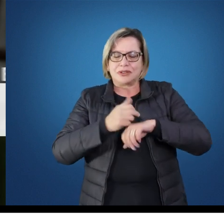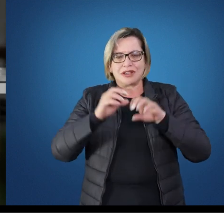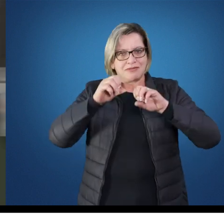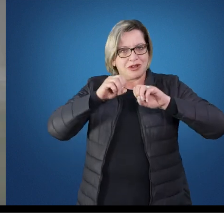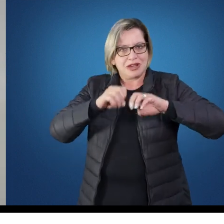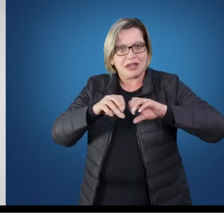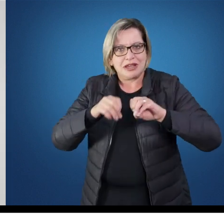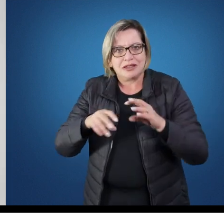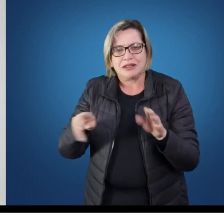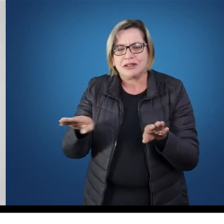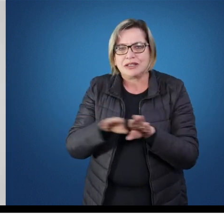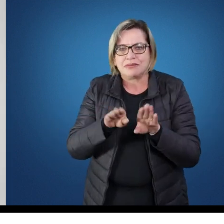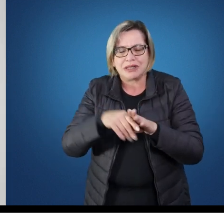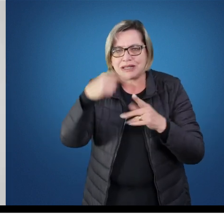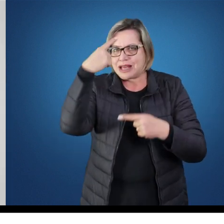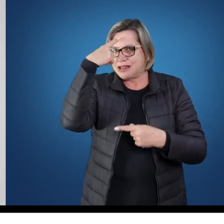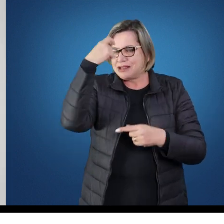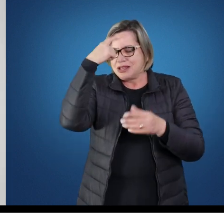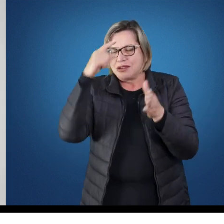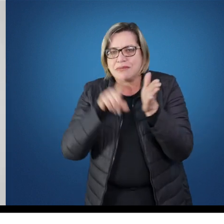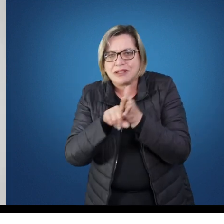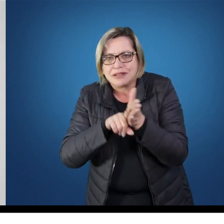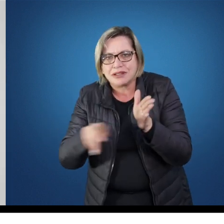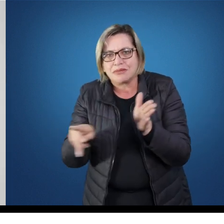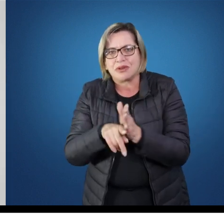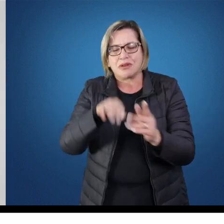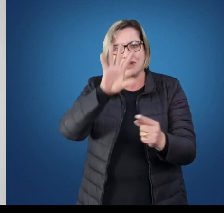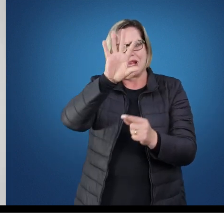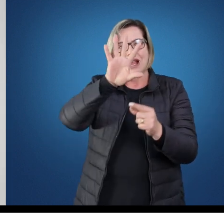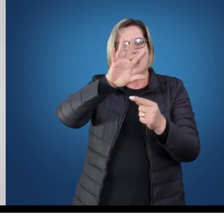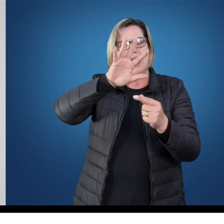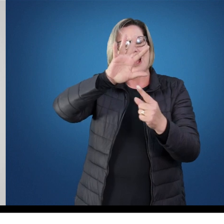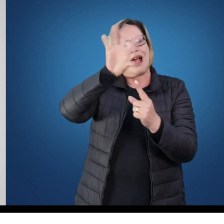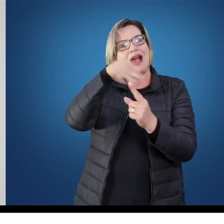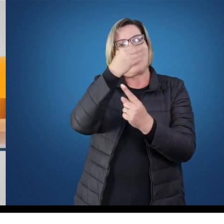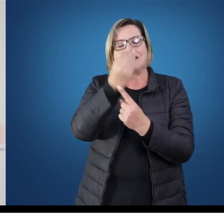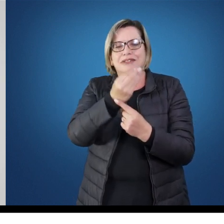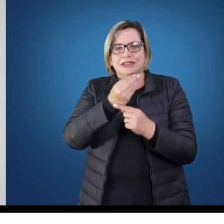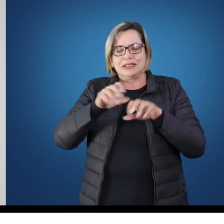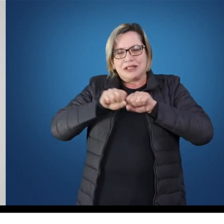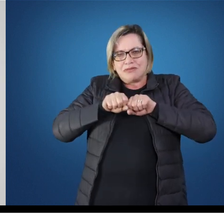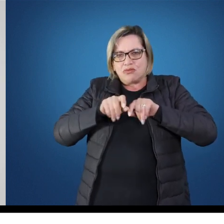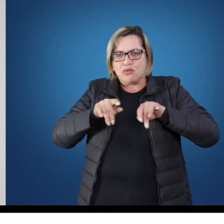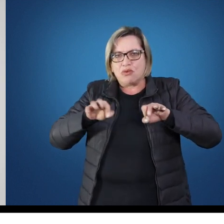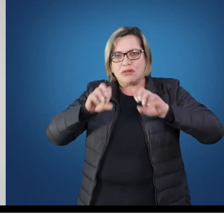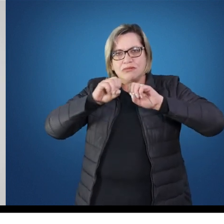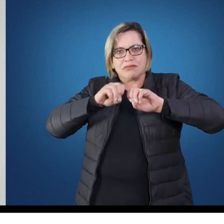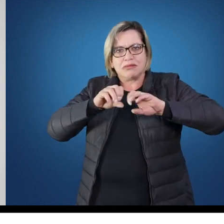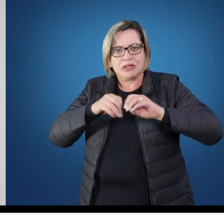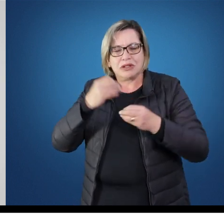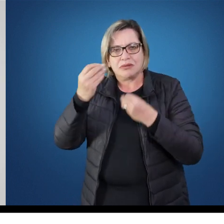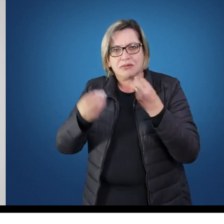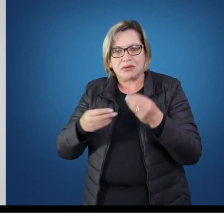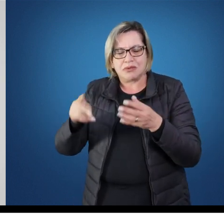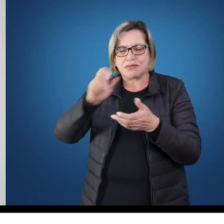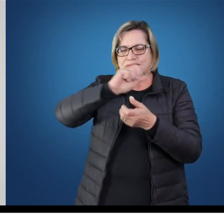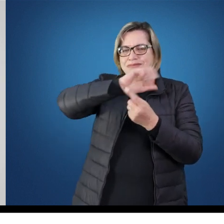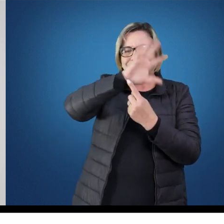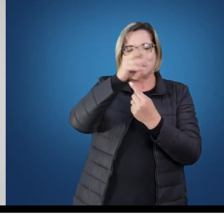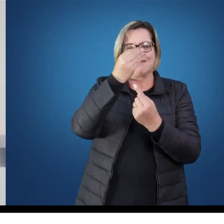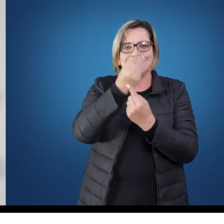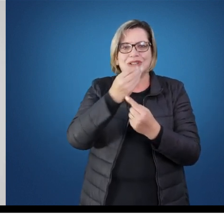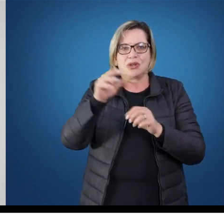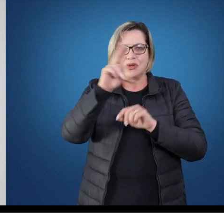atuarem na docência, na produção e na pesquisa em arte. Forma profissionais que disseminam a educação, principalmente no campo